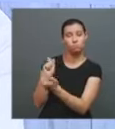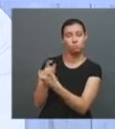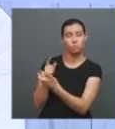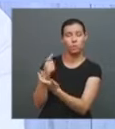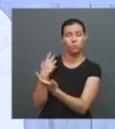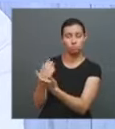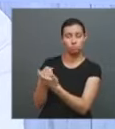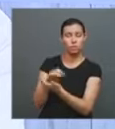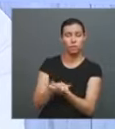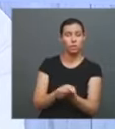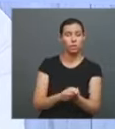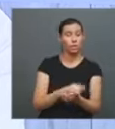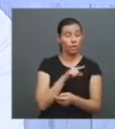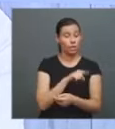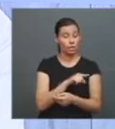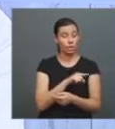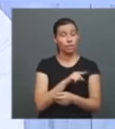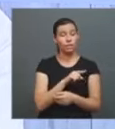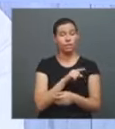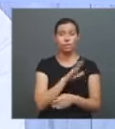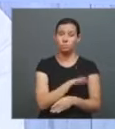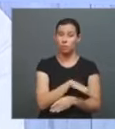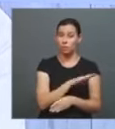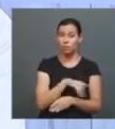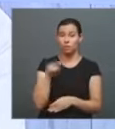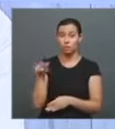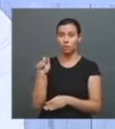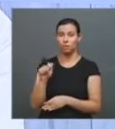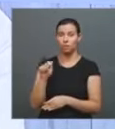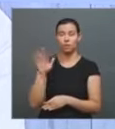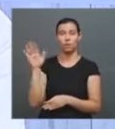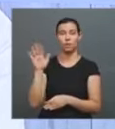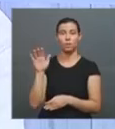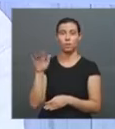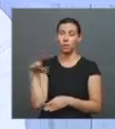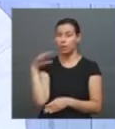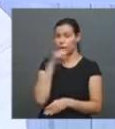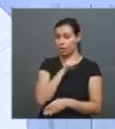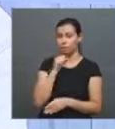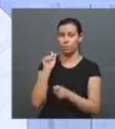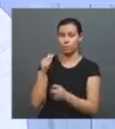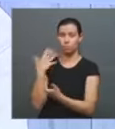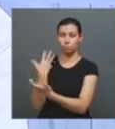digital está mais caro do que o impresso, porque entrega na hora, não sei o que lá, não sei o que lá.